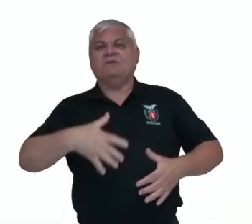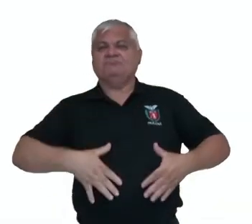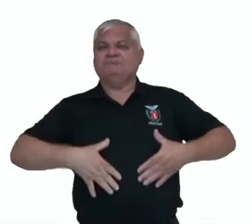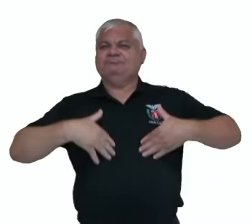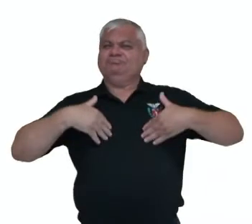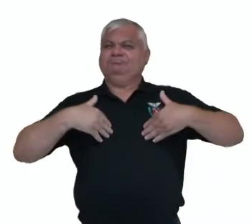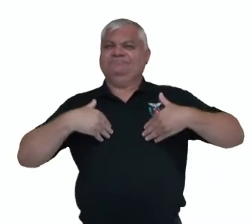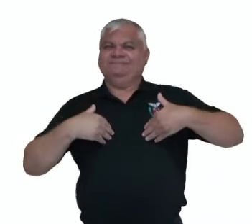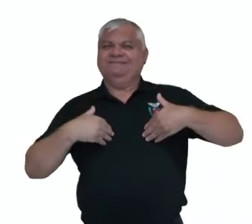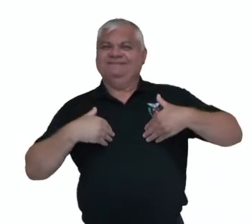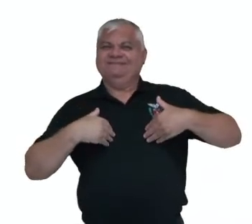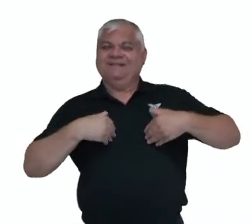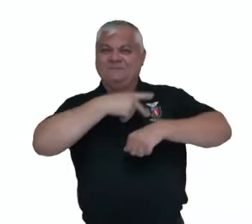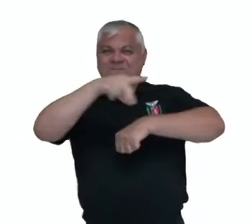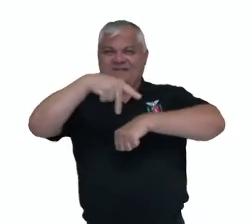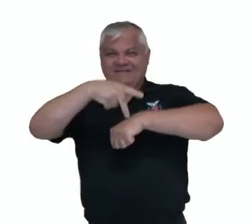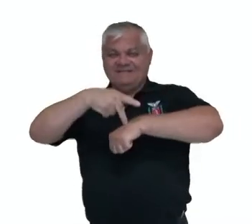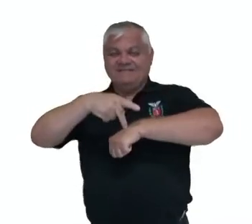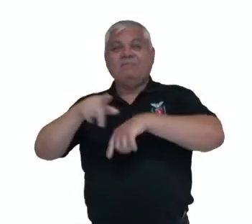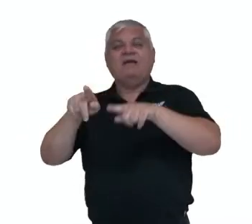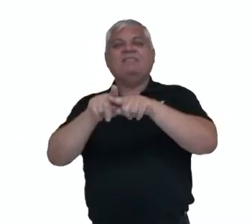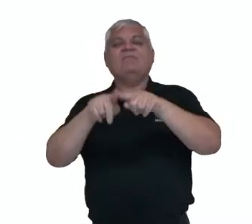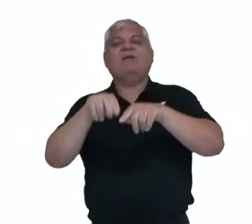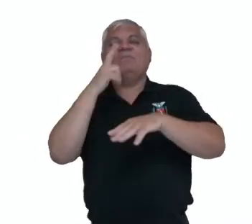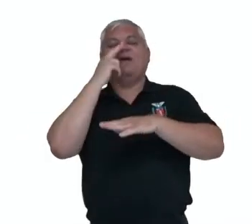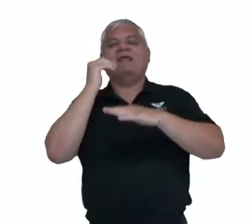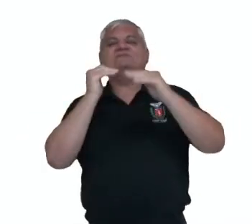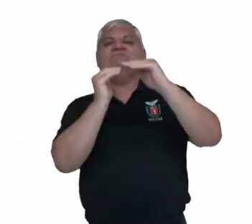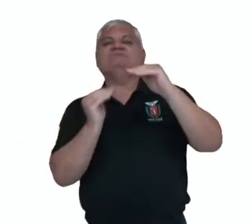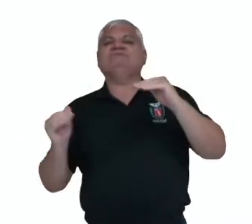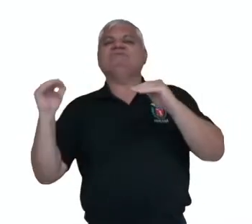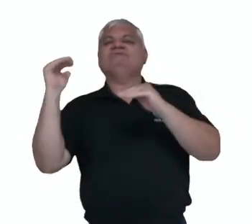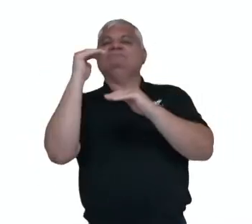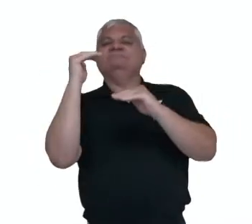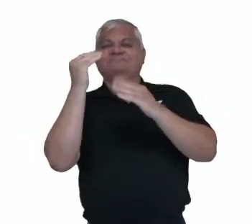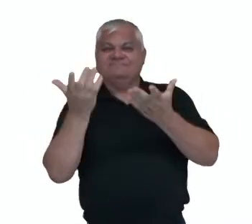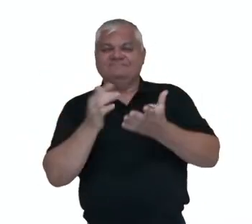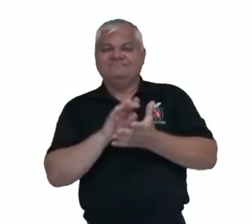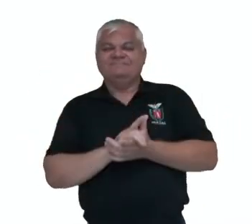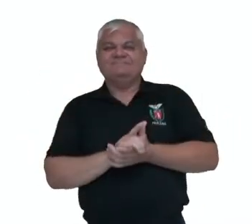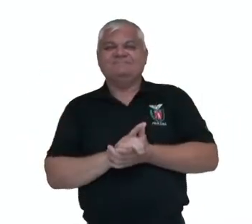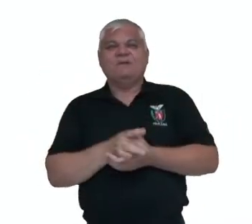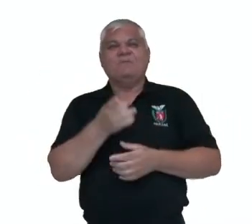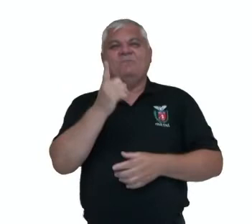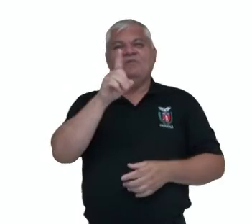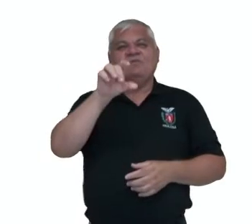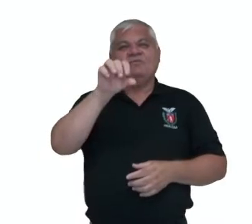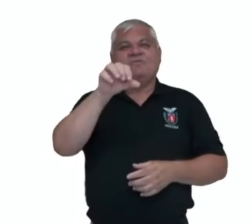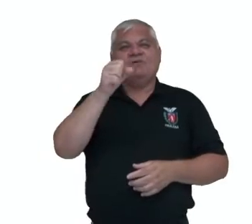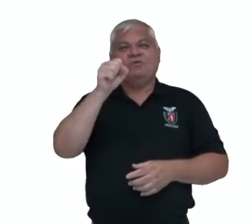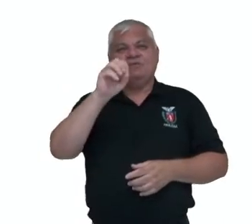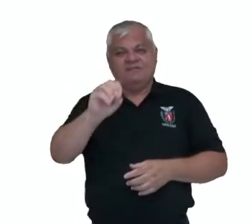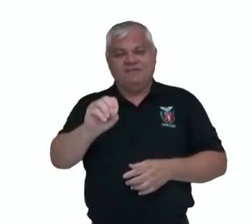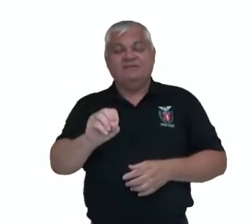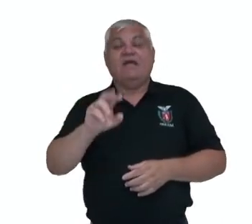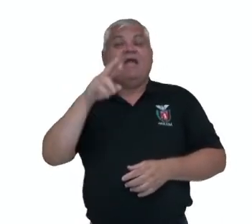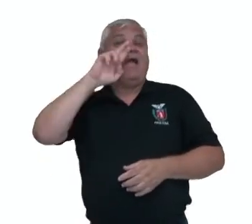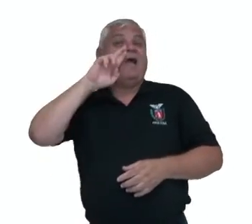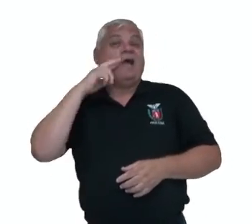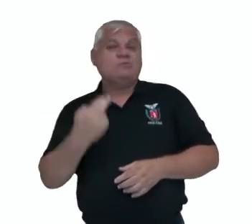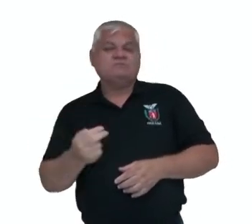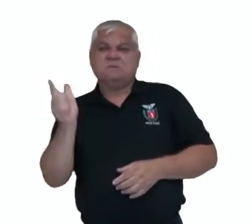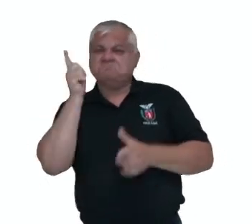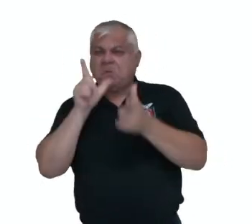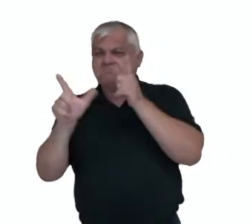nacional, mas também de superioridade de um sistema político sobre o outro. Então, lá em 1980, a União Soviética foi a